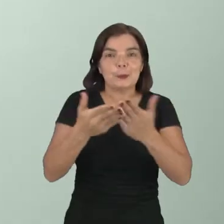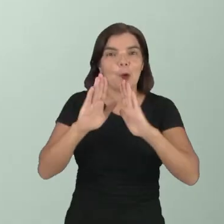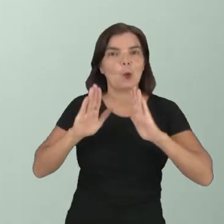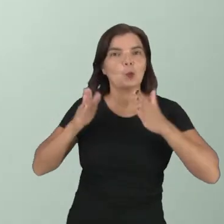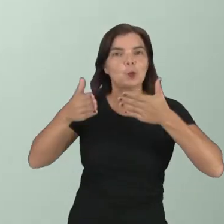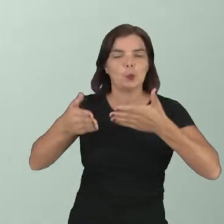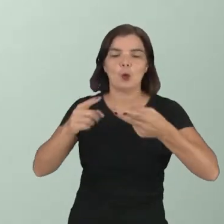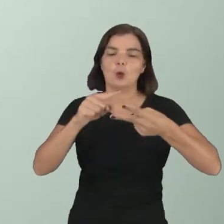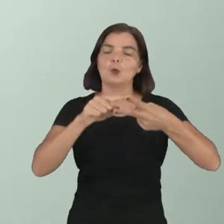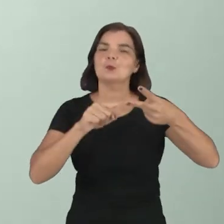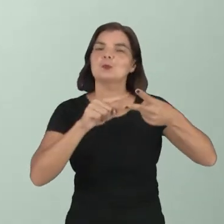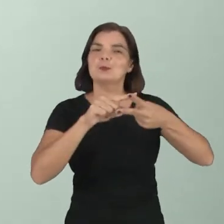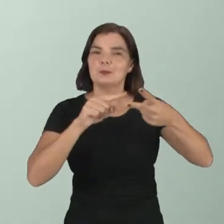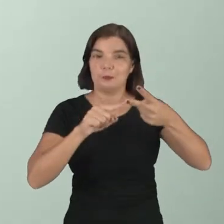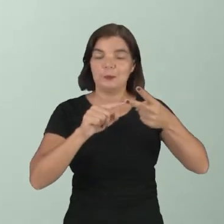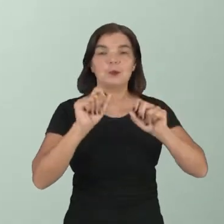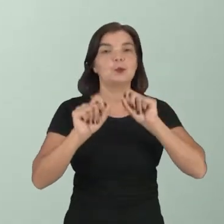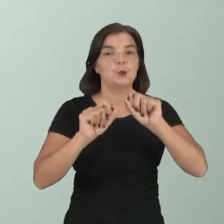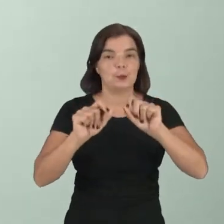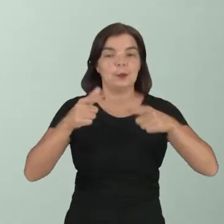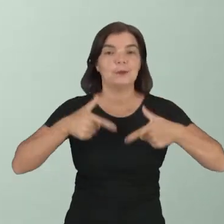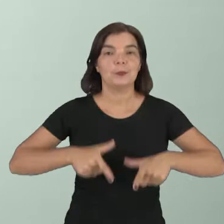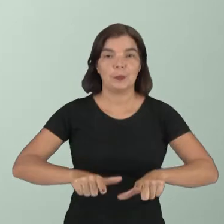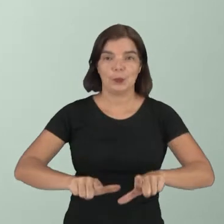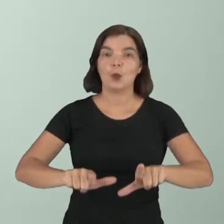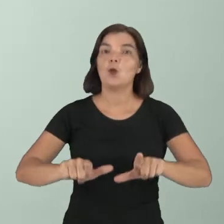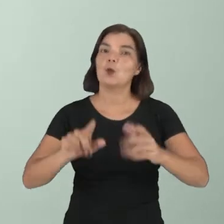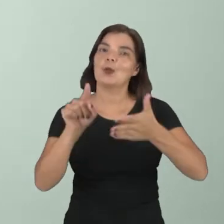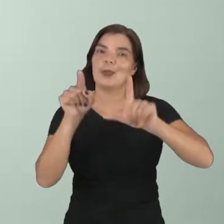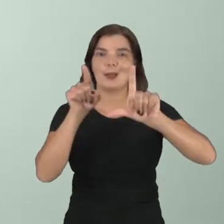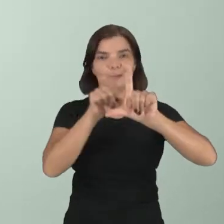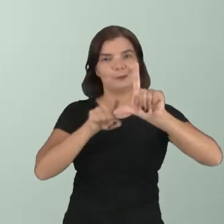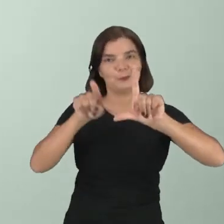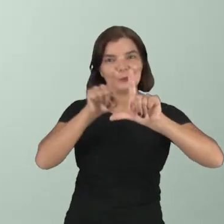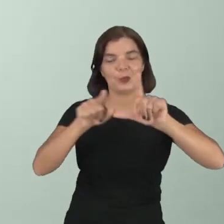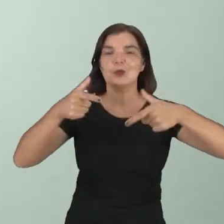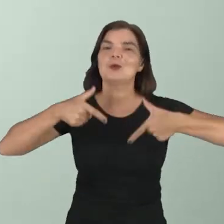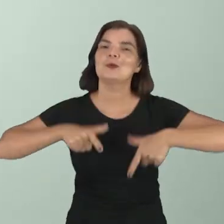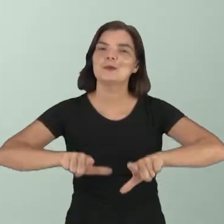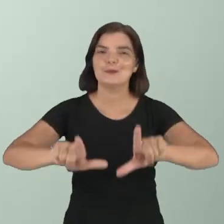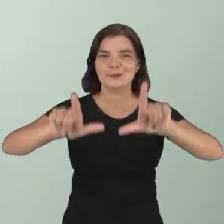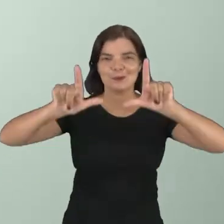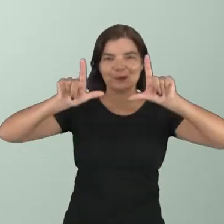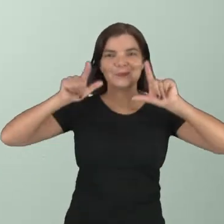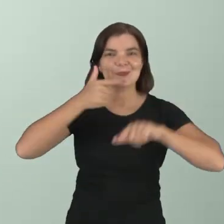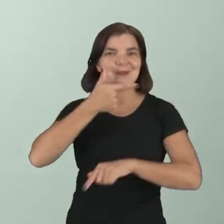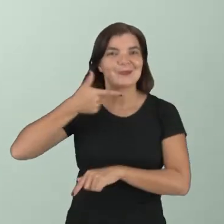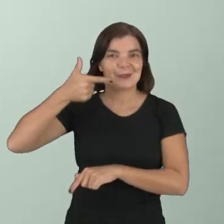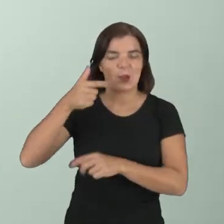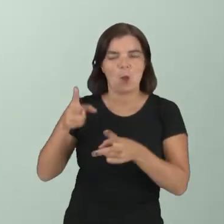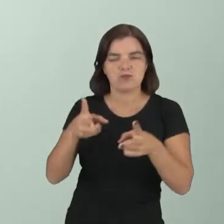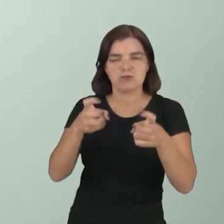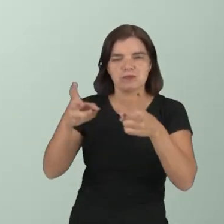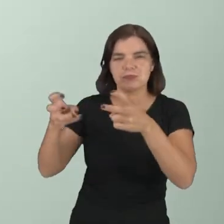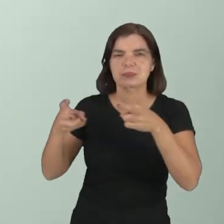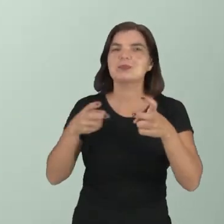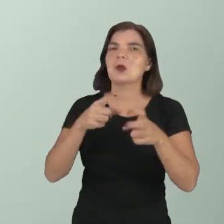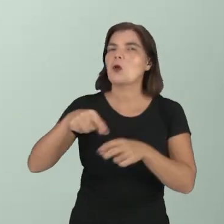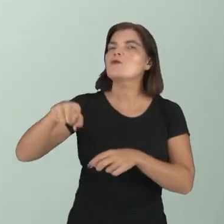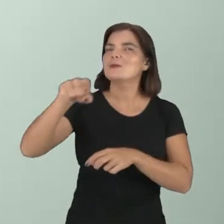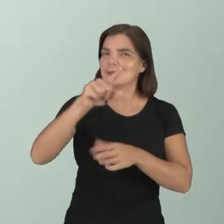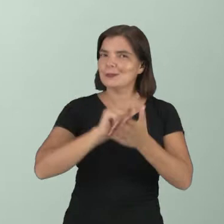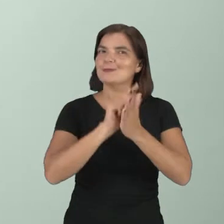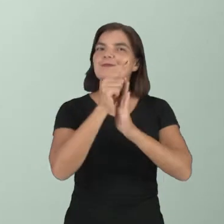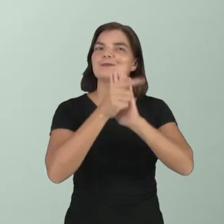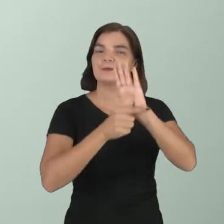nós vamos falar sobre dois deles, que é o GIF e o Meme. Vamos explorá-los. Muitos de vocês já conhecem